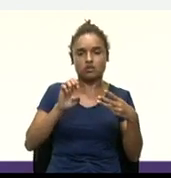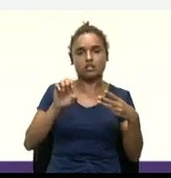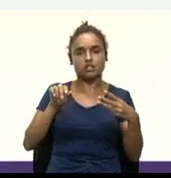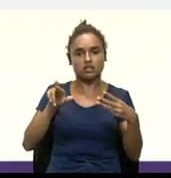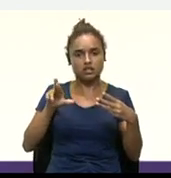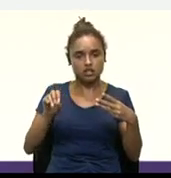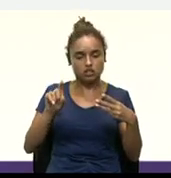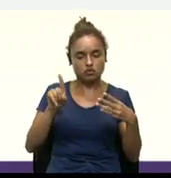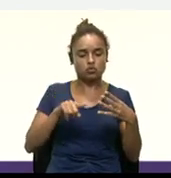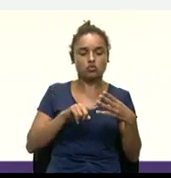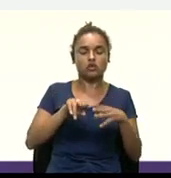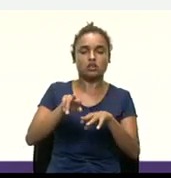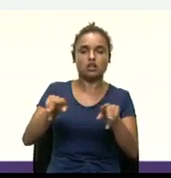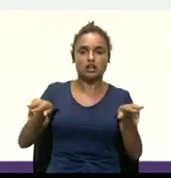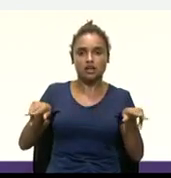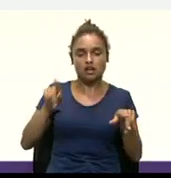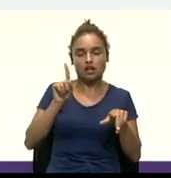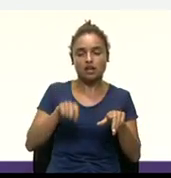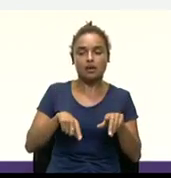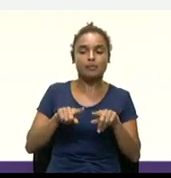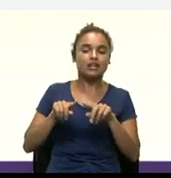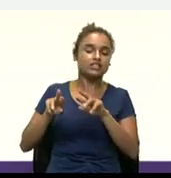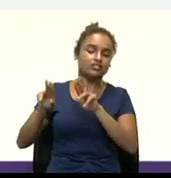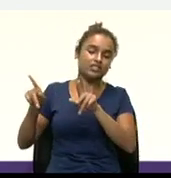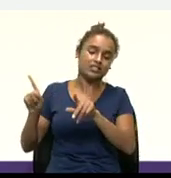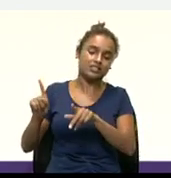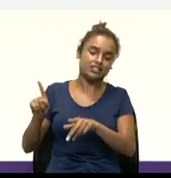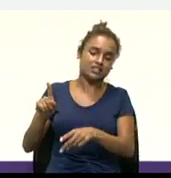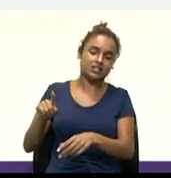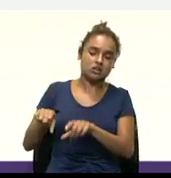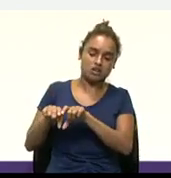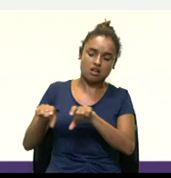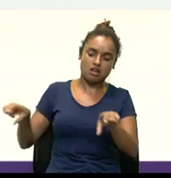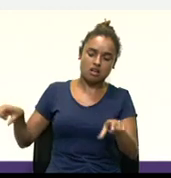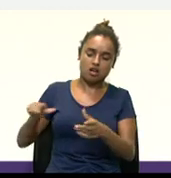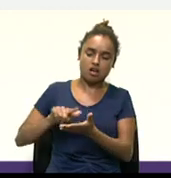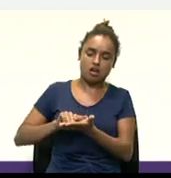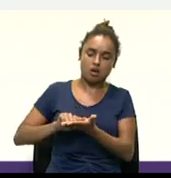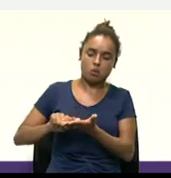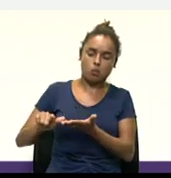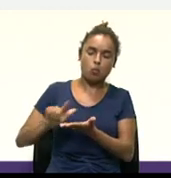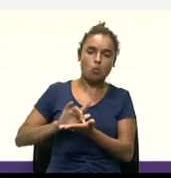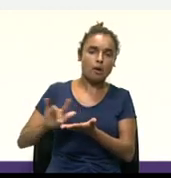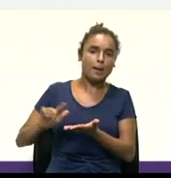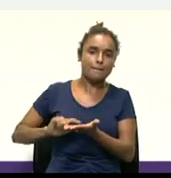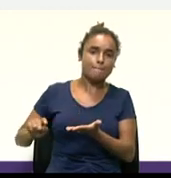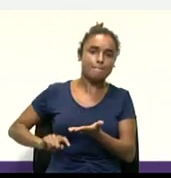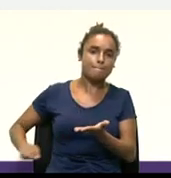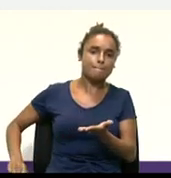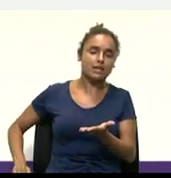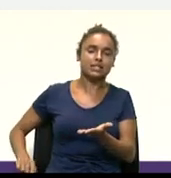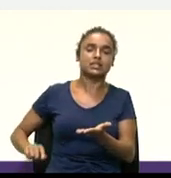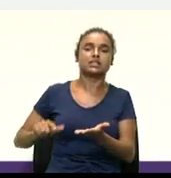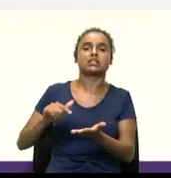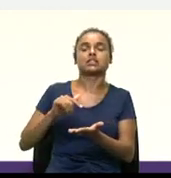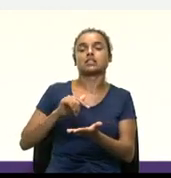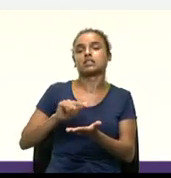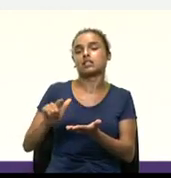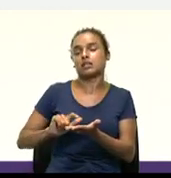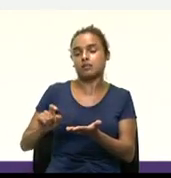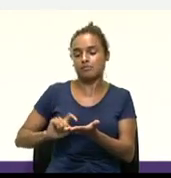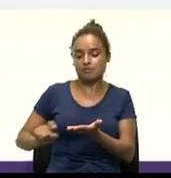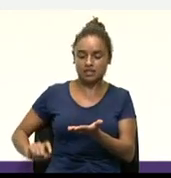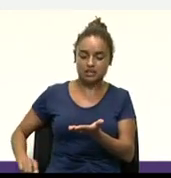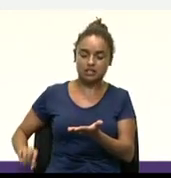puramente digital e não ser emitido por nenhum governo, né? Então,